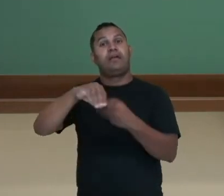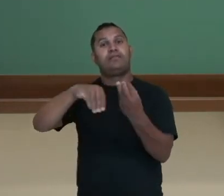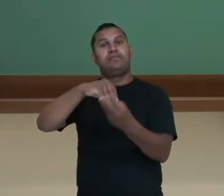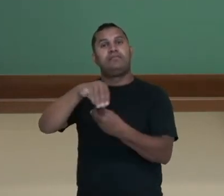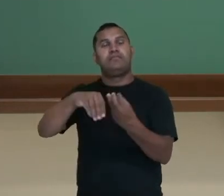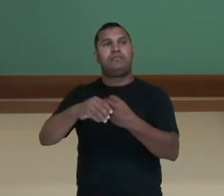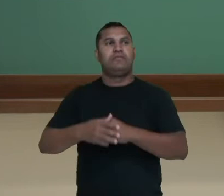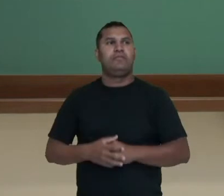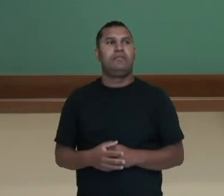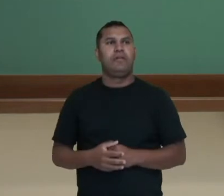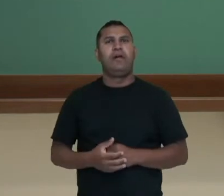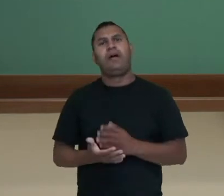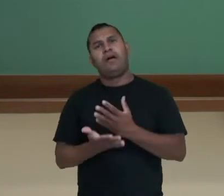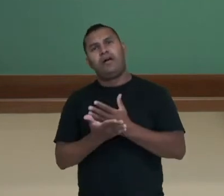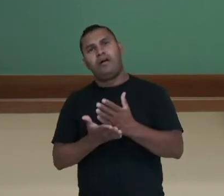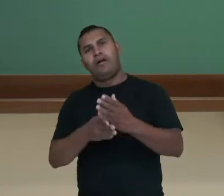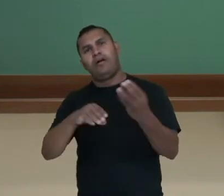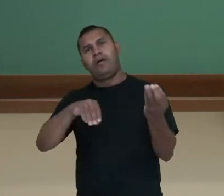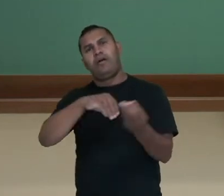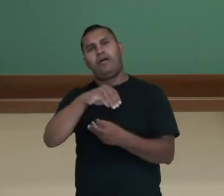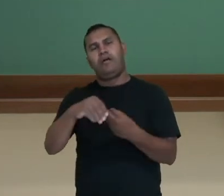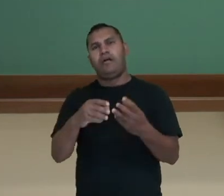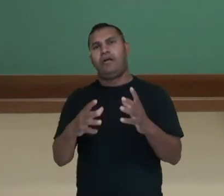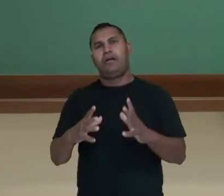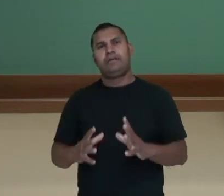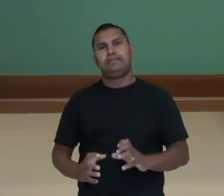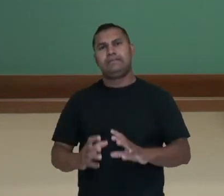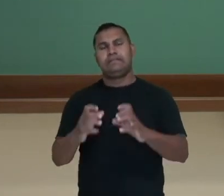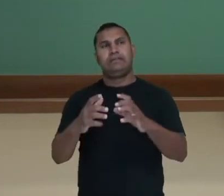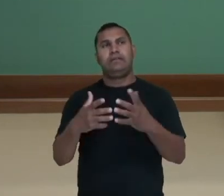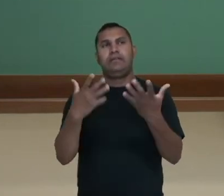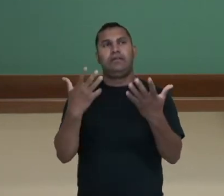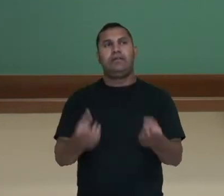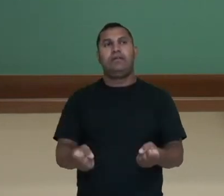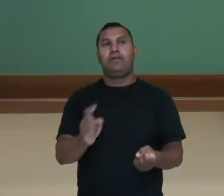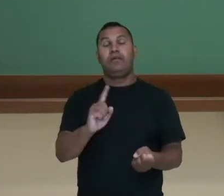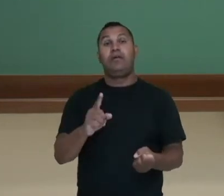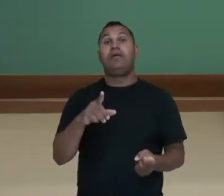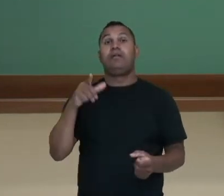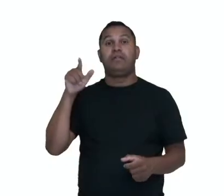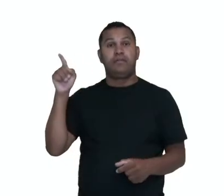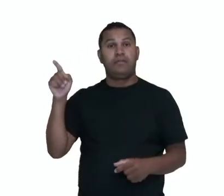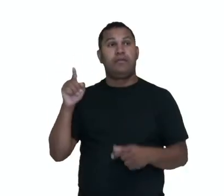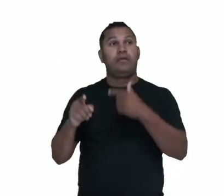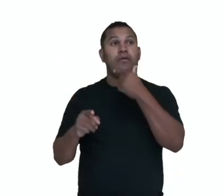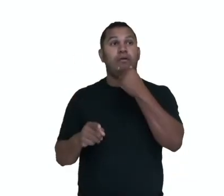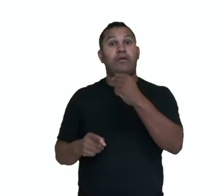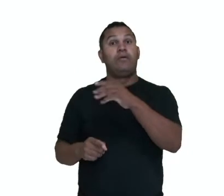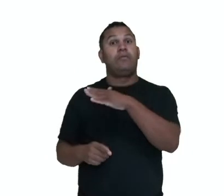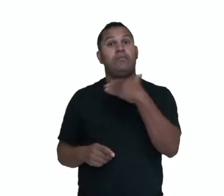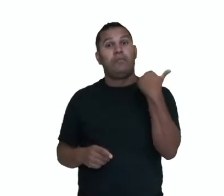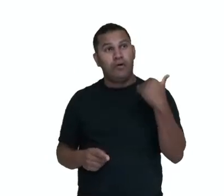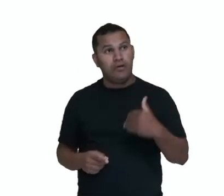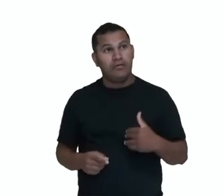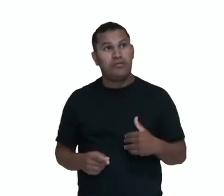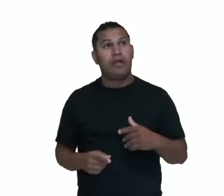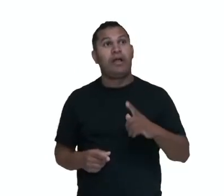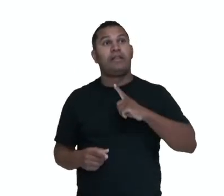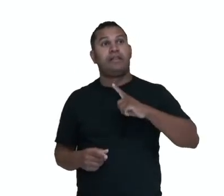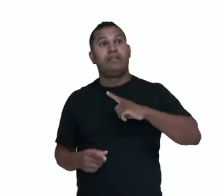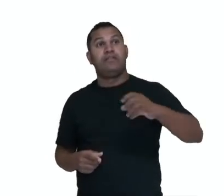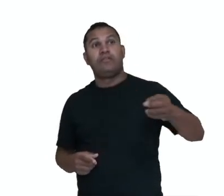enviado para a França, onde é morto, no ano de 1803. A revolução continua com o seu líder,